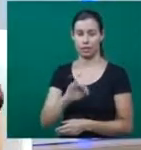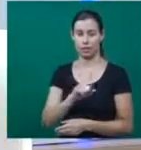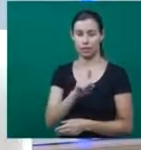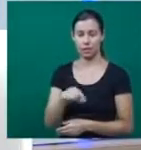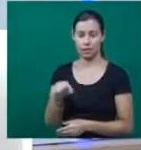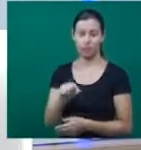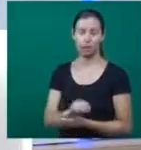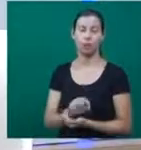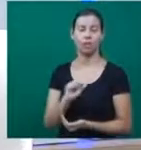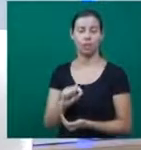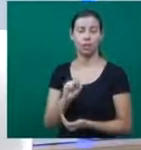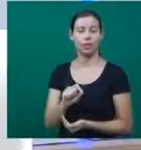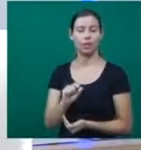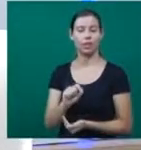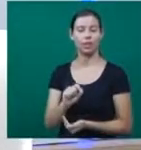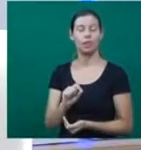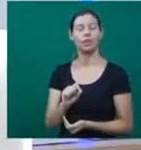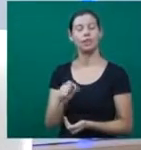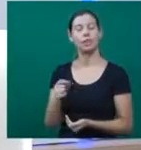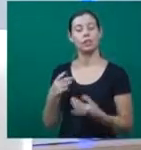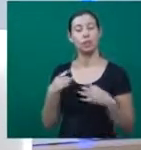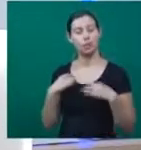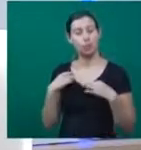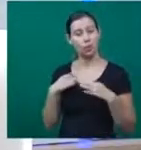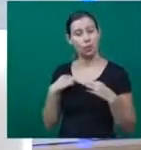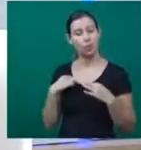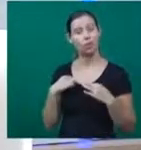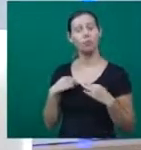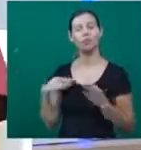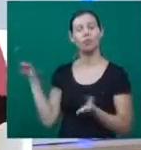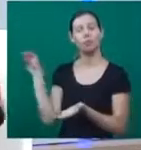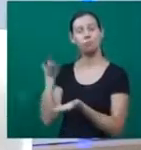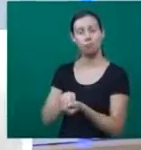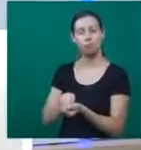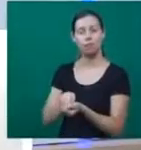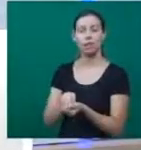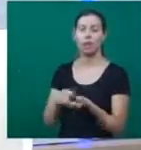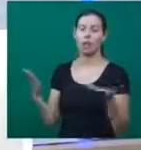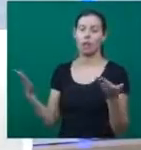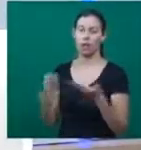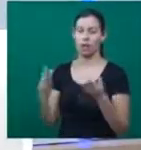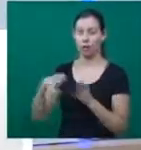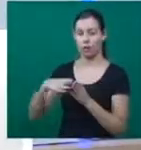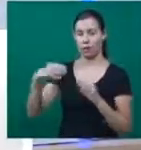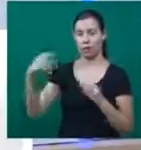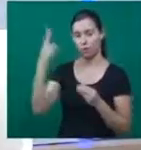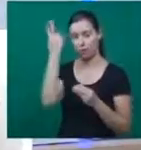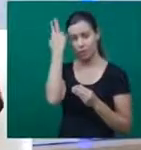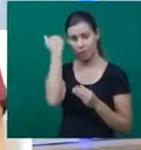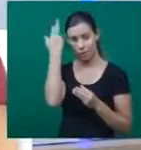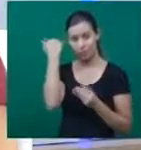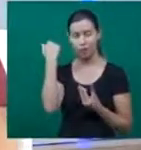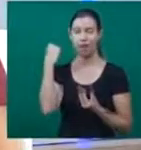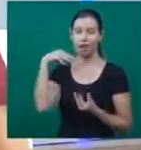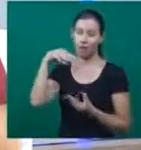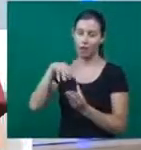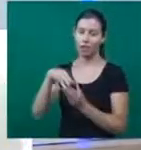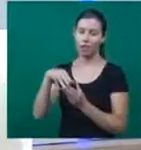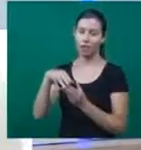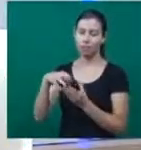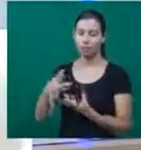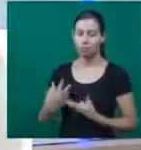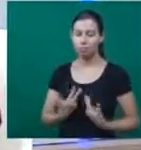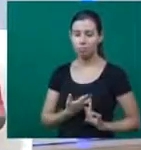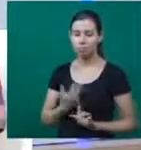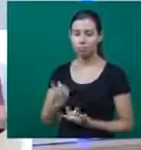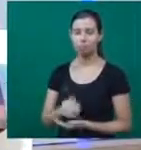imprimindo no tecido essa data. Então, a Páscoa, agora teve a Páscoa. E os muçulmanos também, porque nos casamentos, né? O que